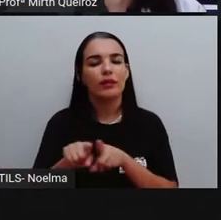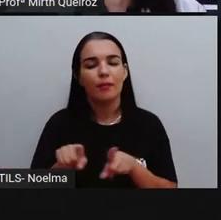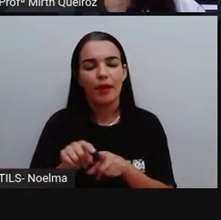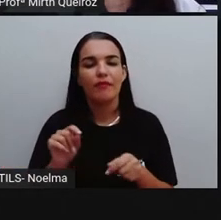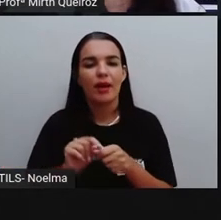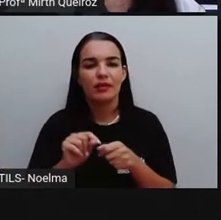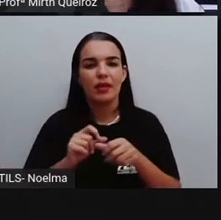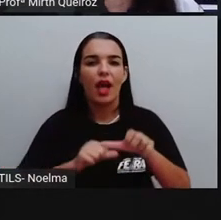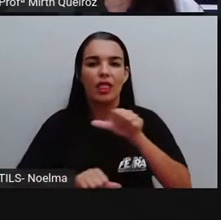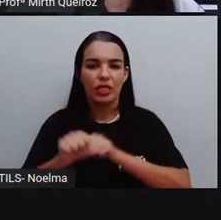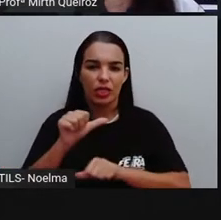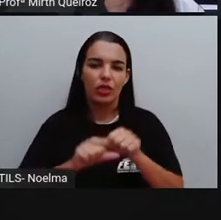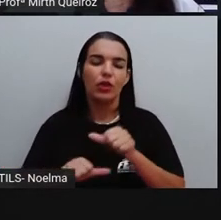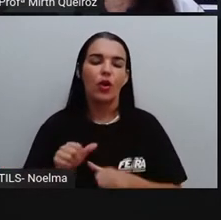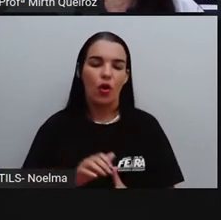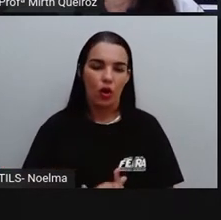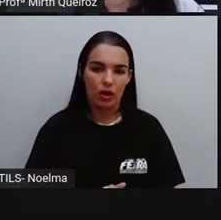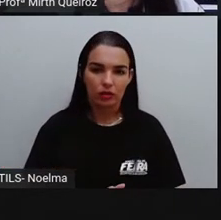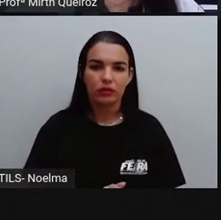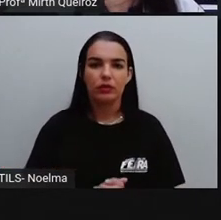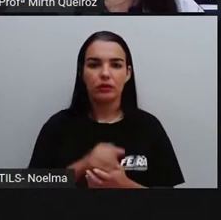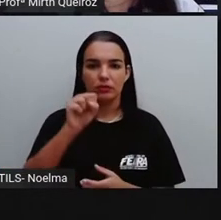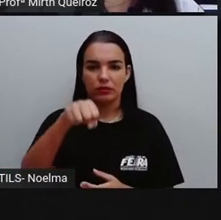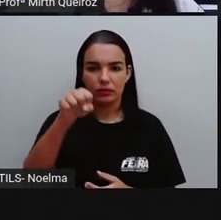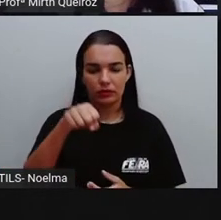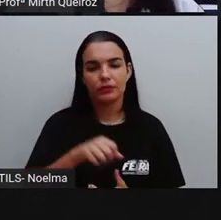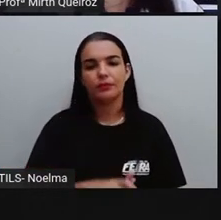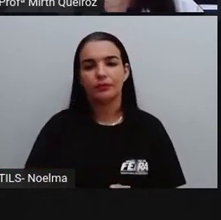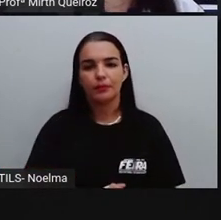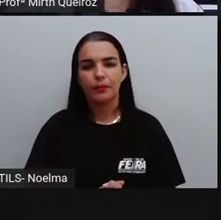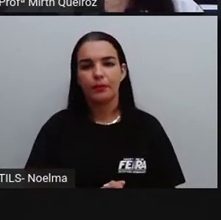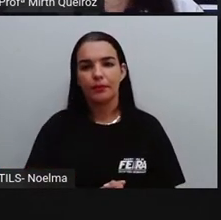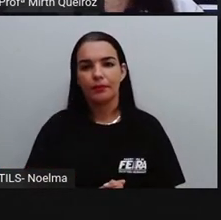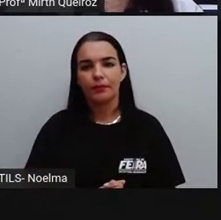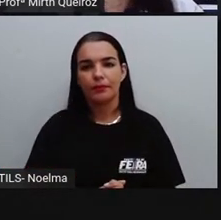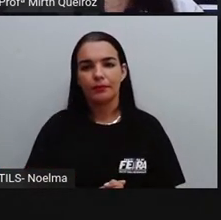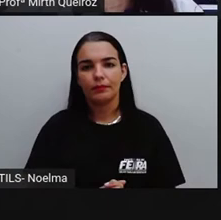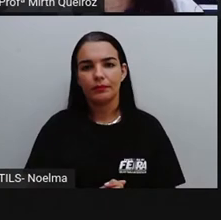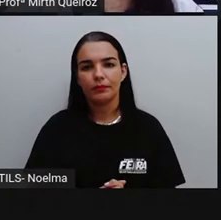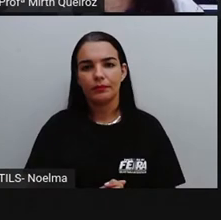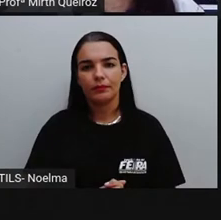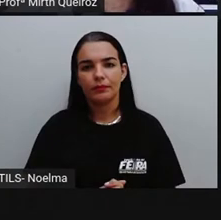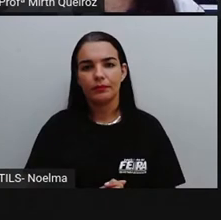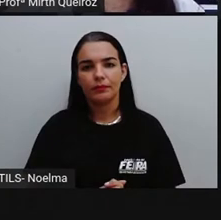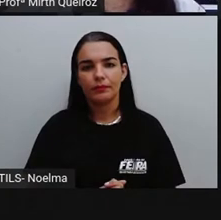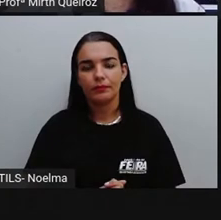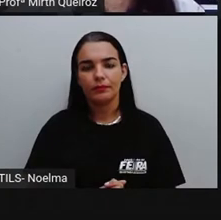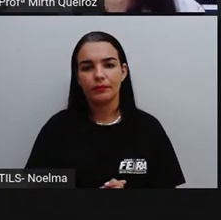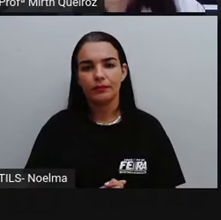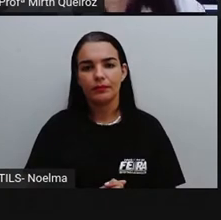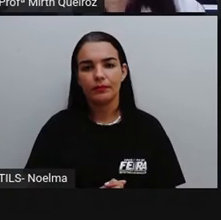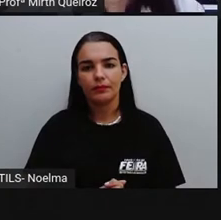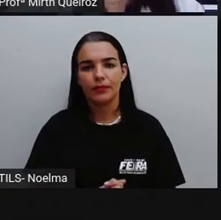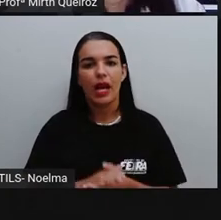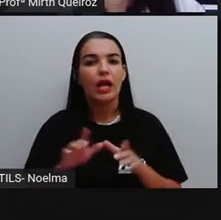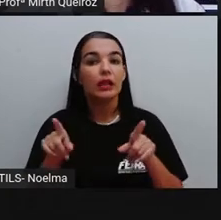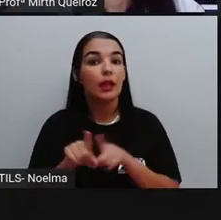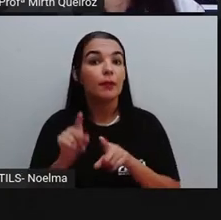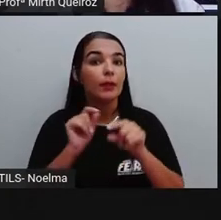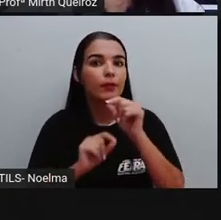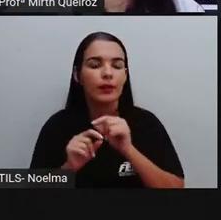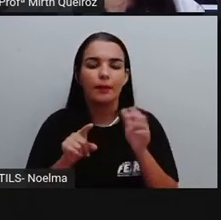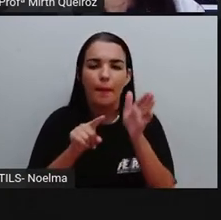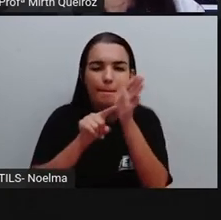através desse sistema aí de escambo, né? Como uma forma de pagamento de mercadorias. Pesquisas